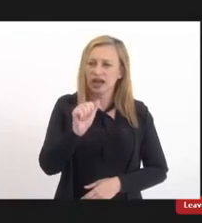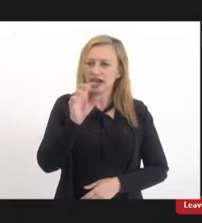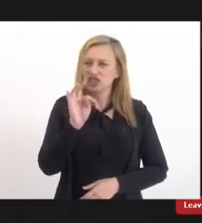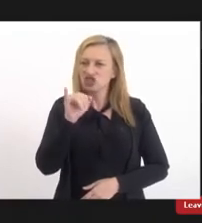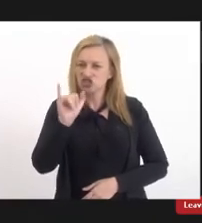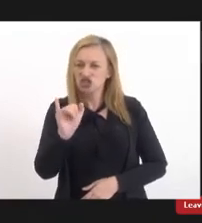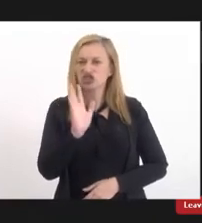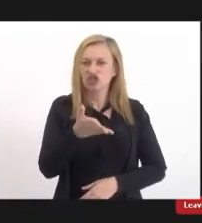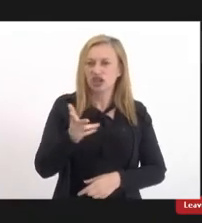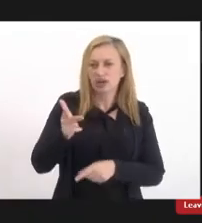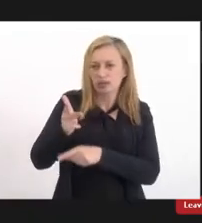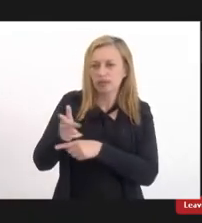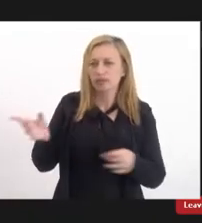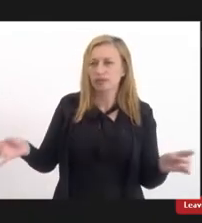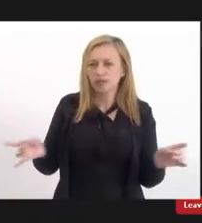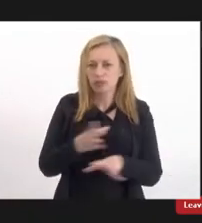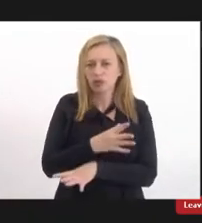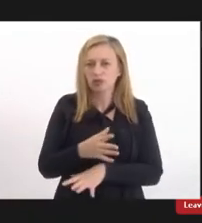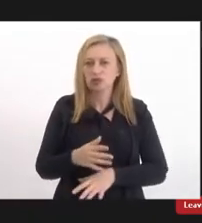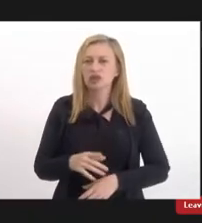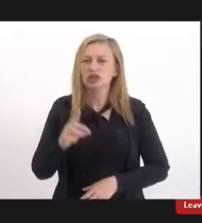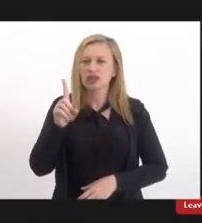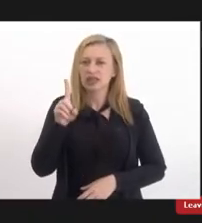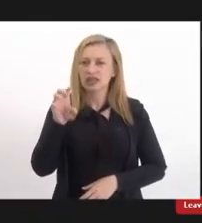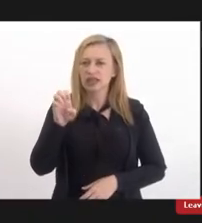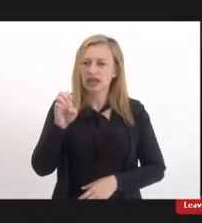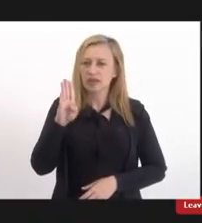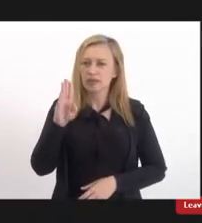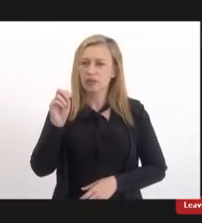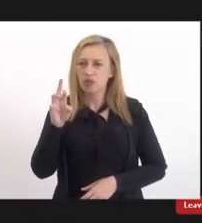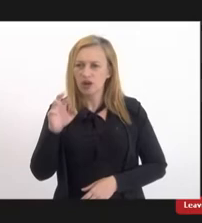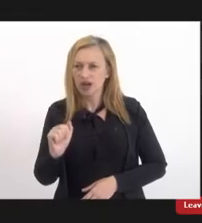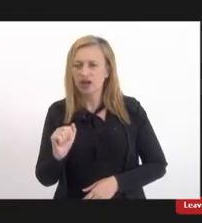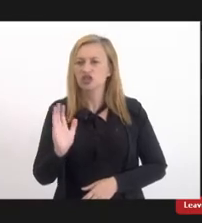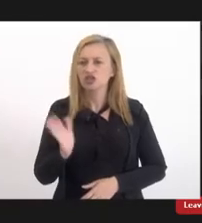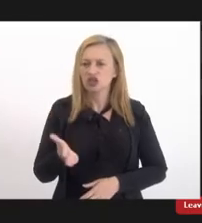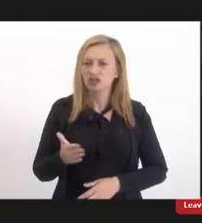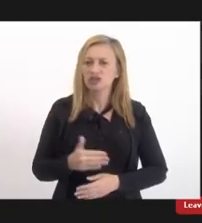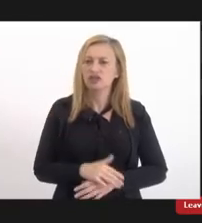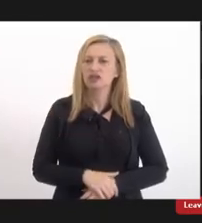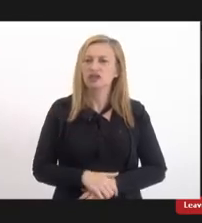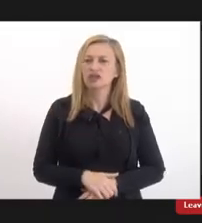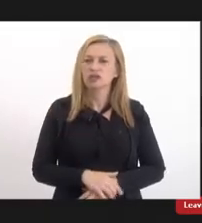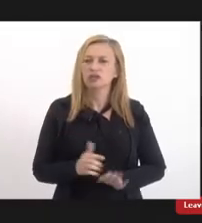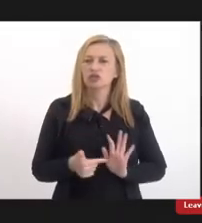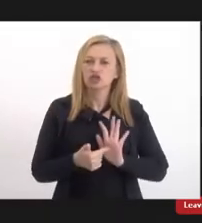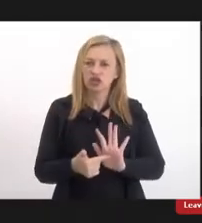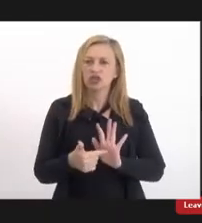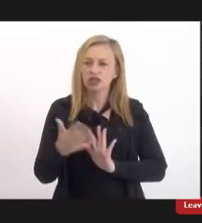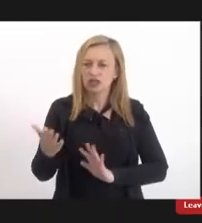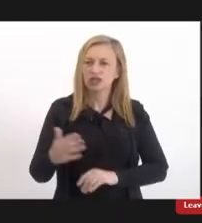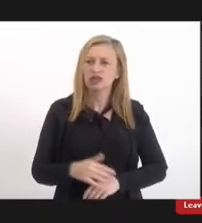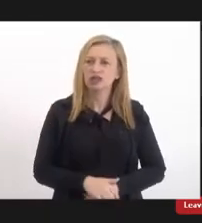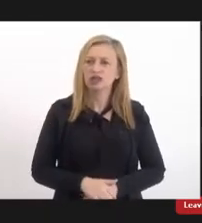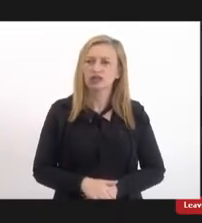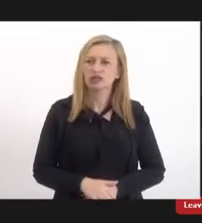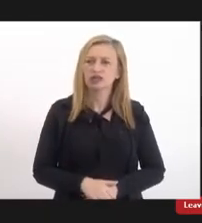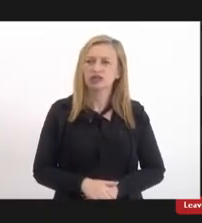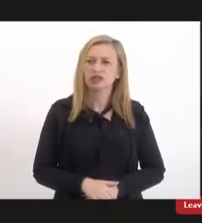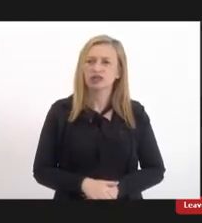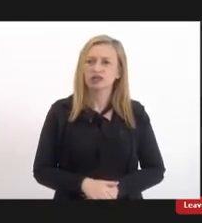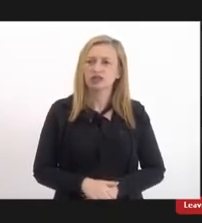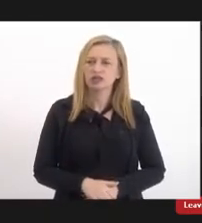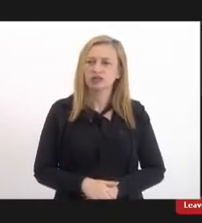passar o vídeo da Débora então a gente vai já colocar isso aí apontando já para a